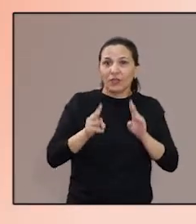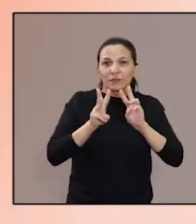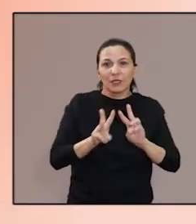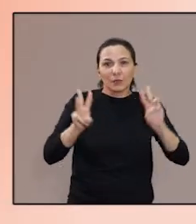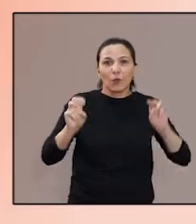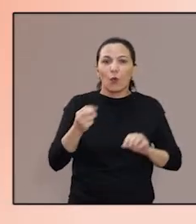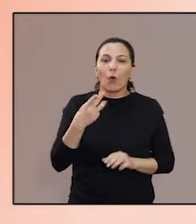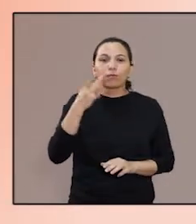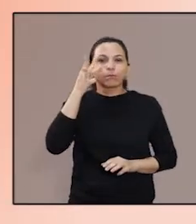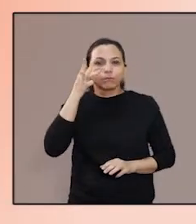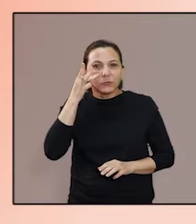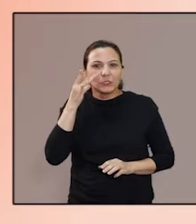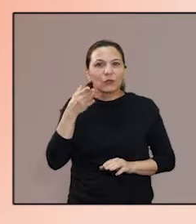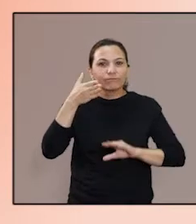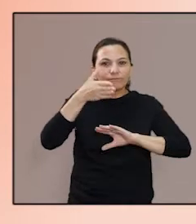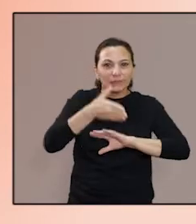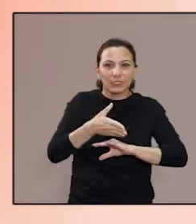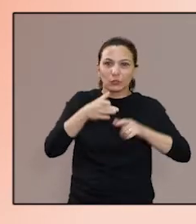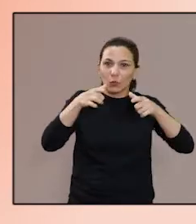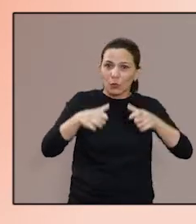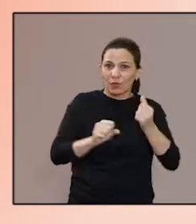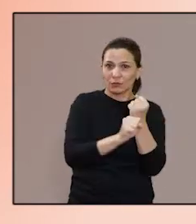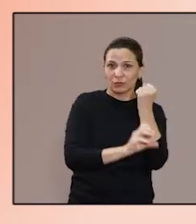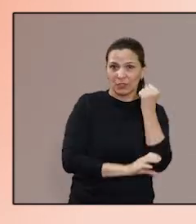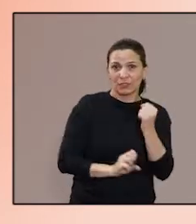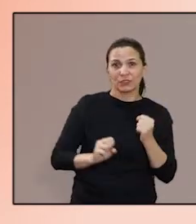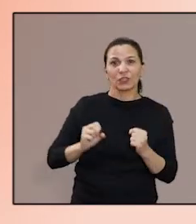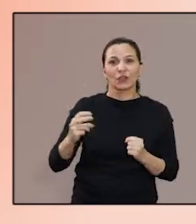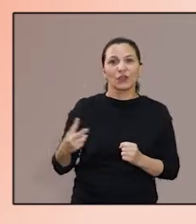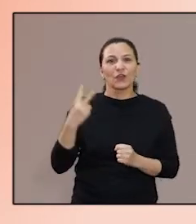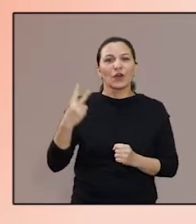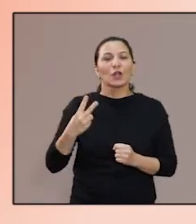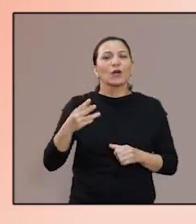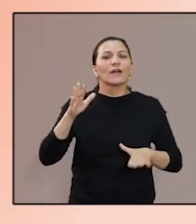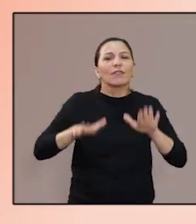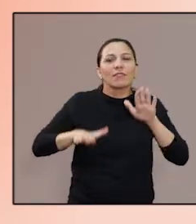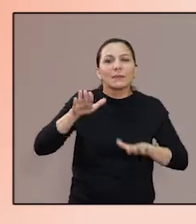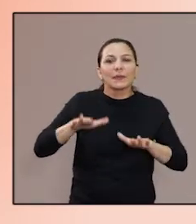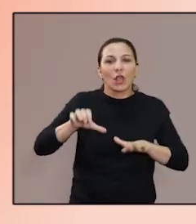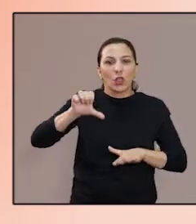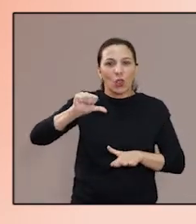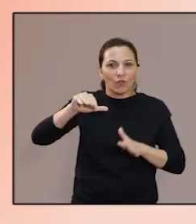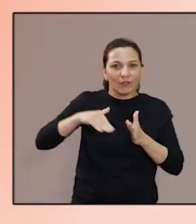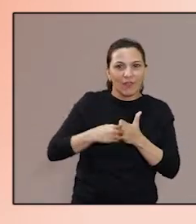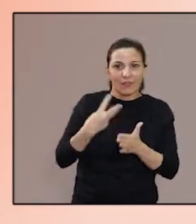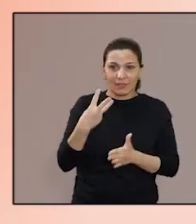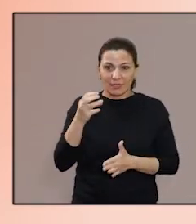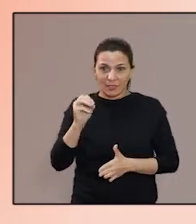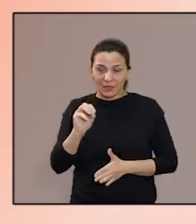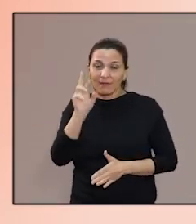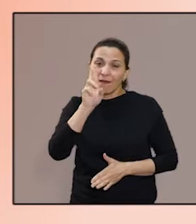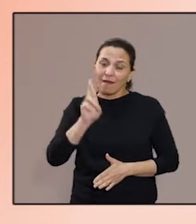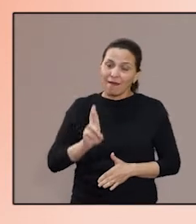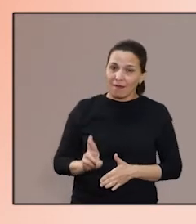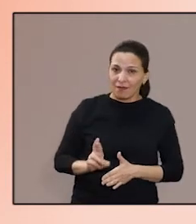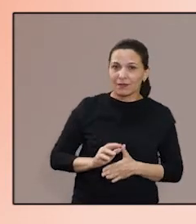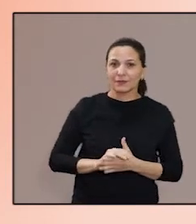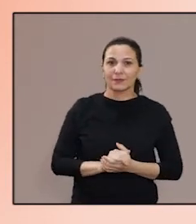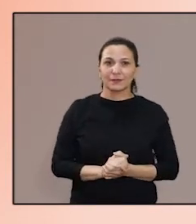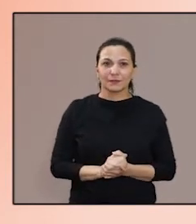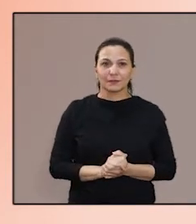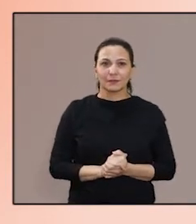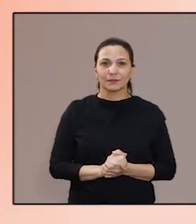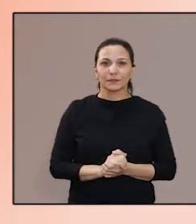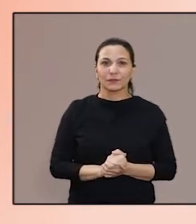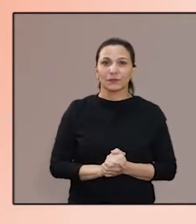de Jorge Aragão já estão à venda no site do Sesc ou na unidade física da instituição, com preços que variam de R$ 9 a R